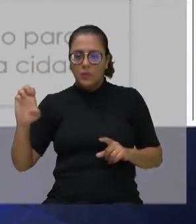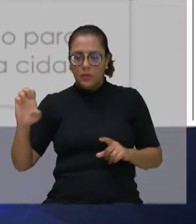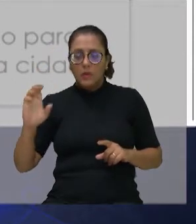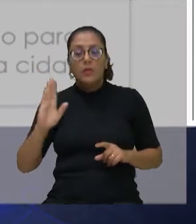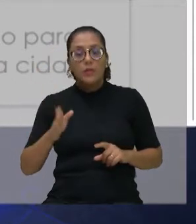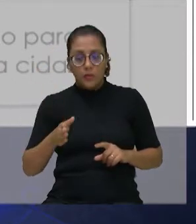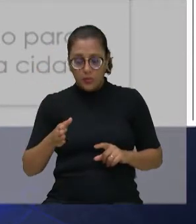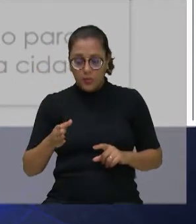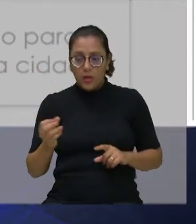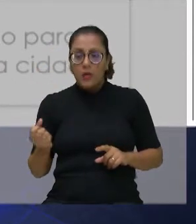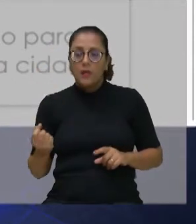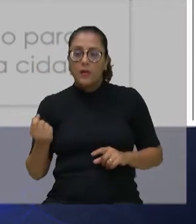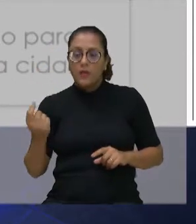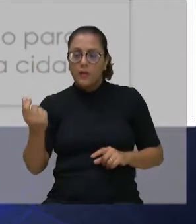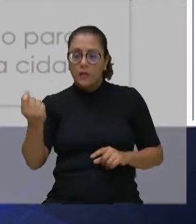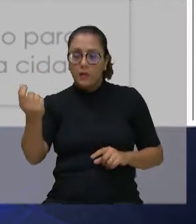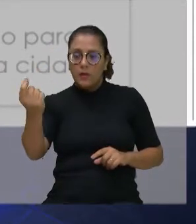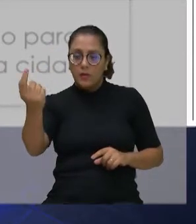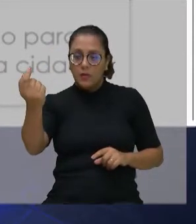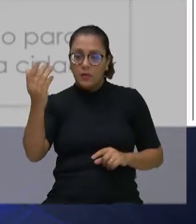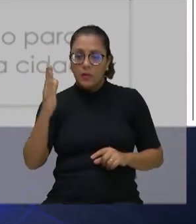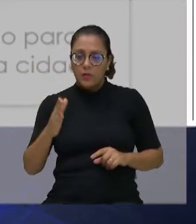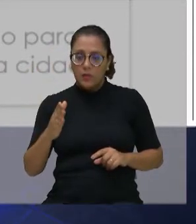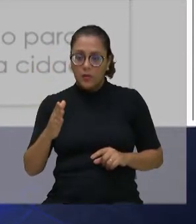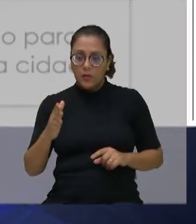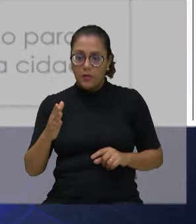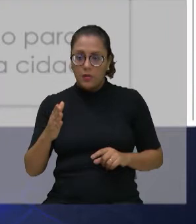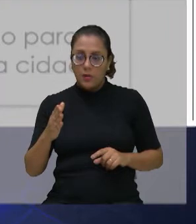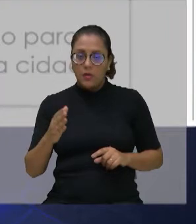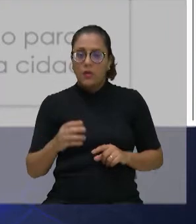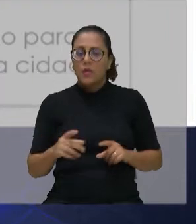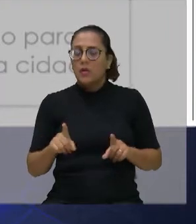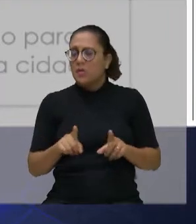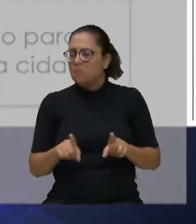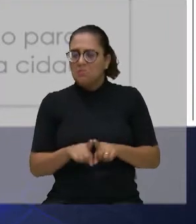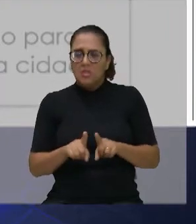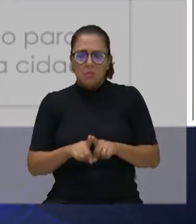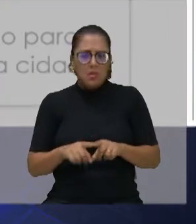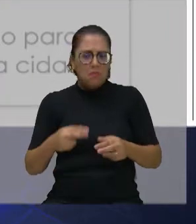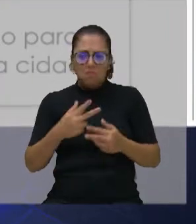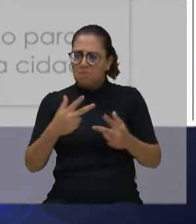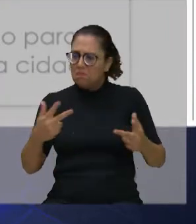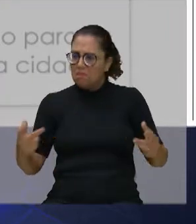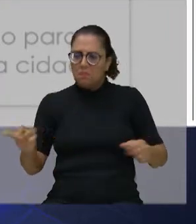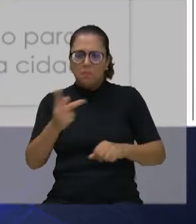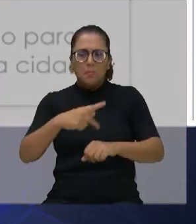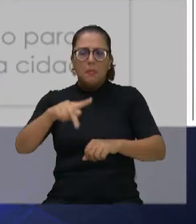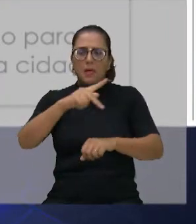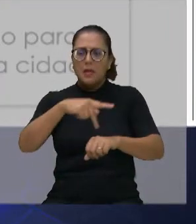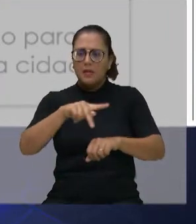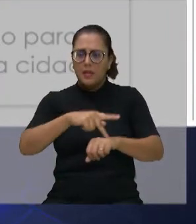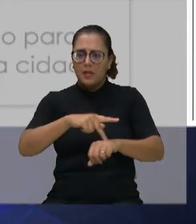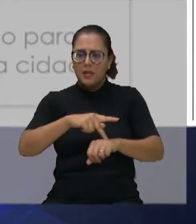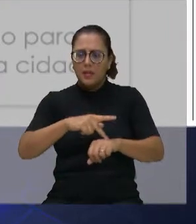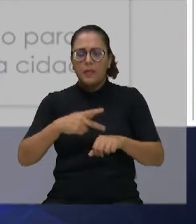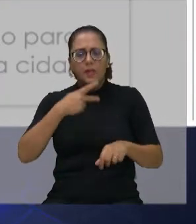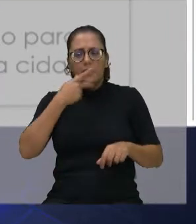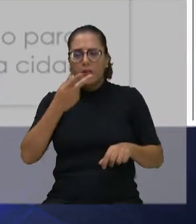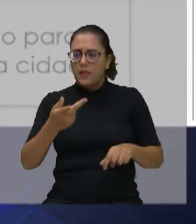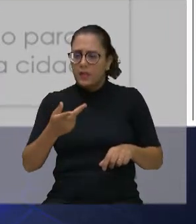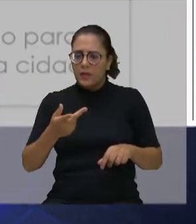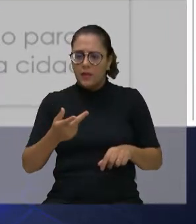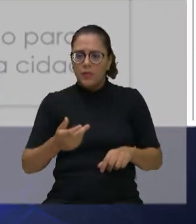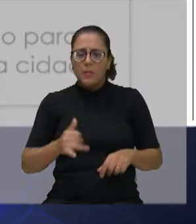juntamente, foram à Holanda, na Bélgica, para discutir a questão da termoelétrica